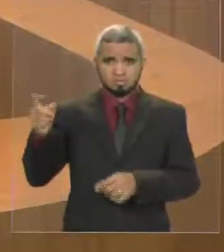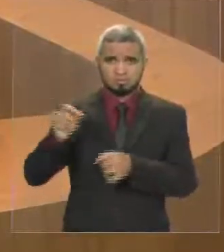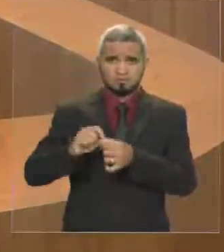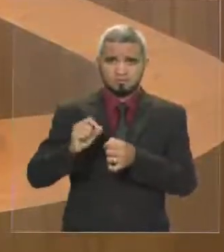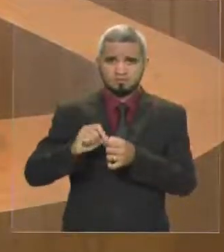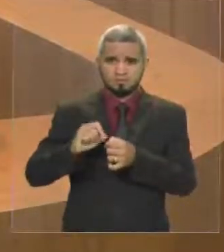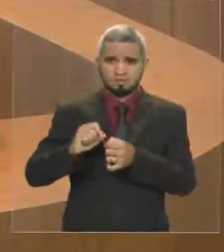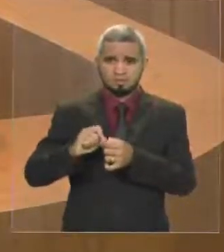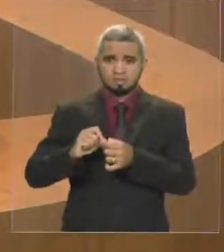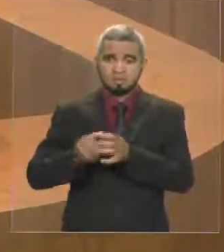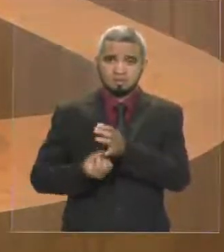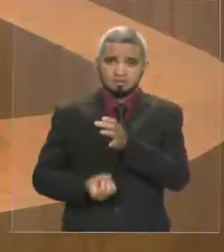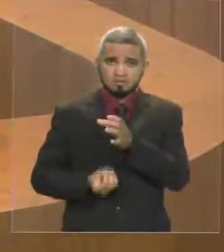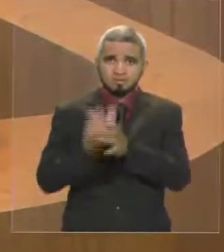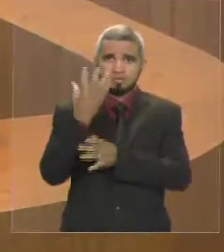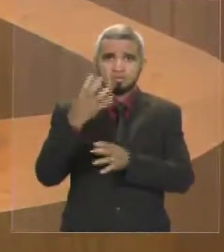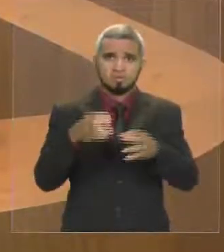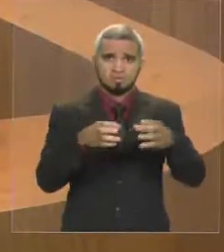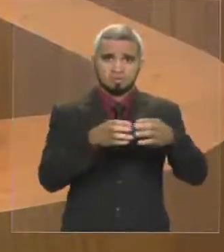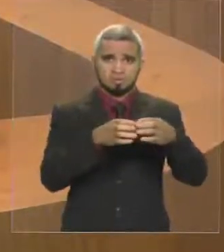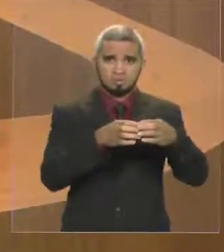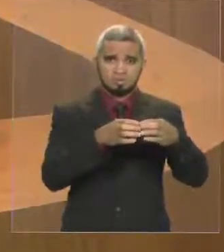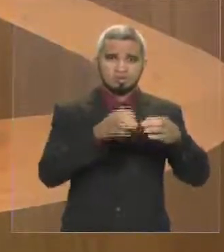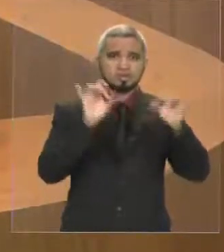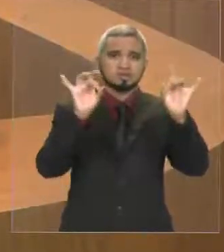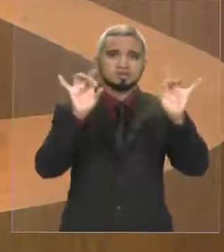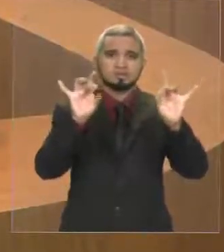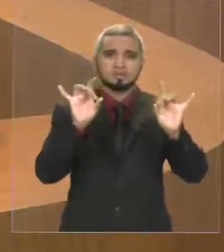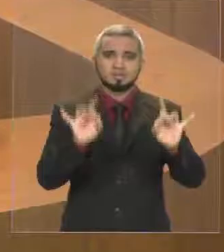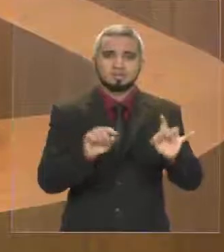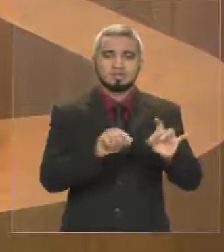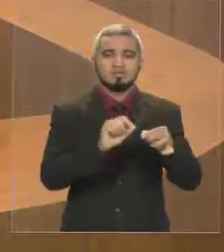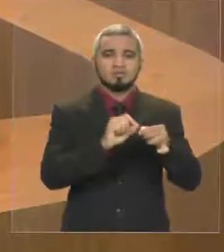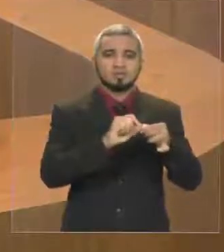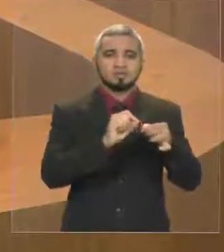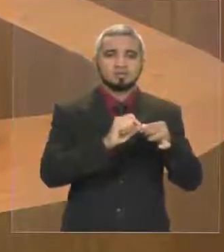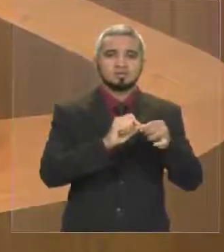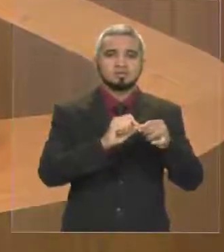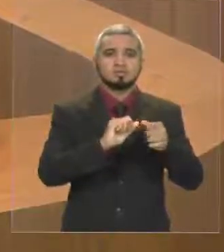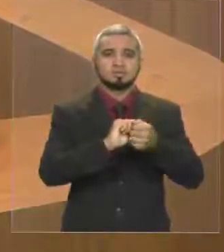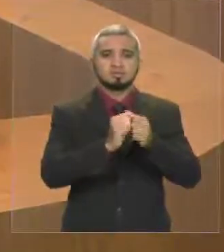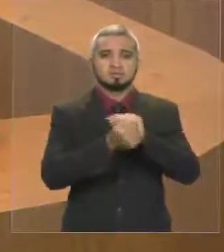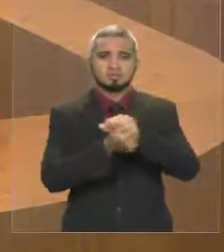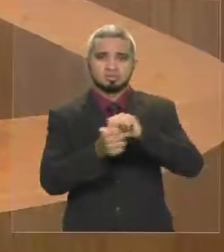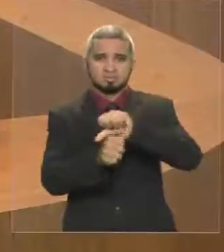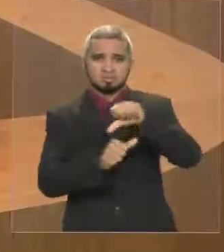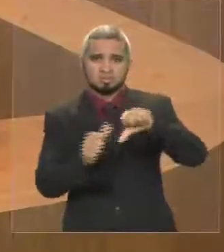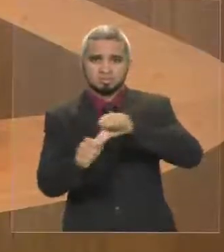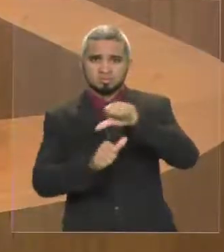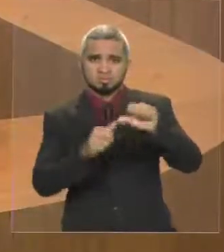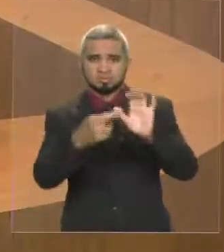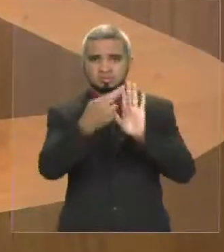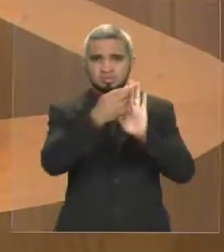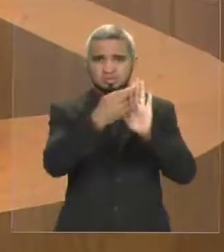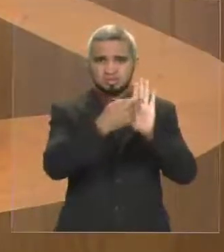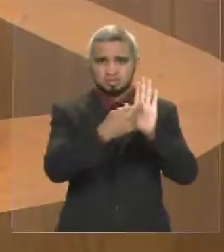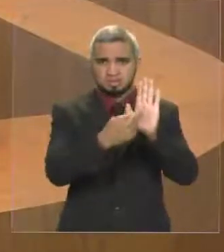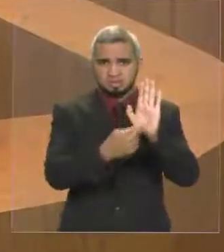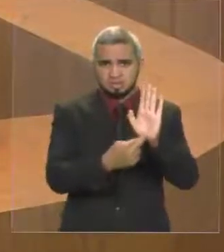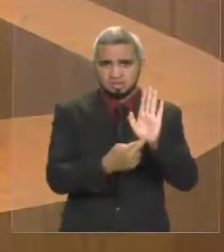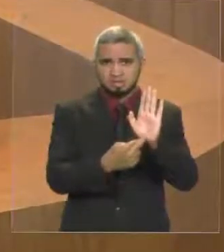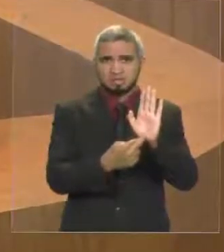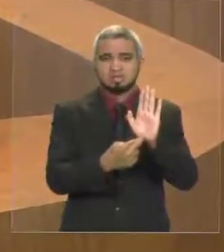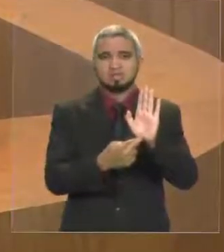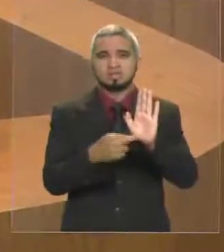criou a comissão especial para a elaboração da proposta visando a revisão das regras de ingresso, de